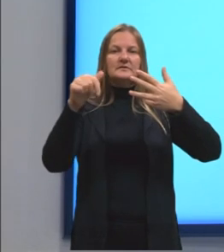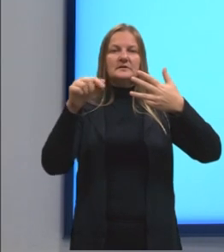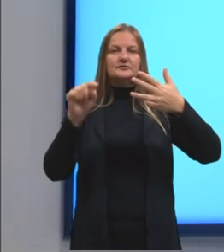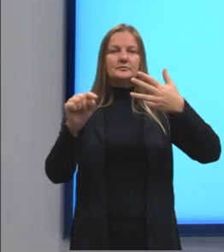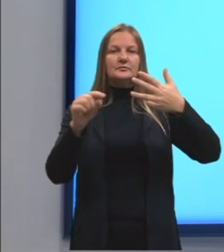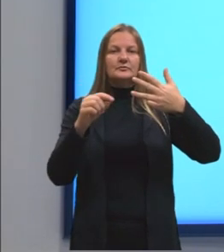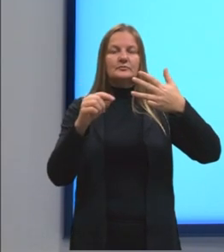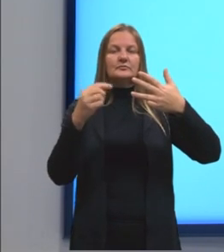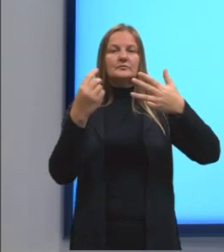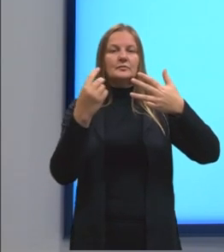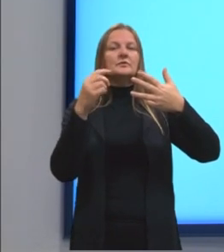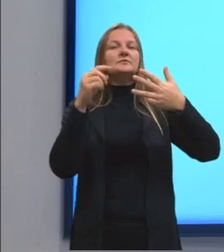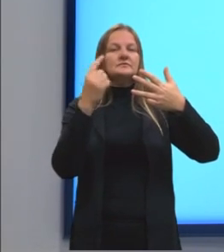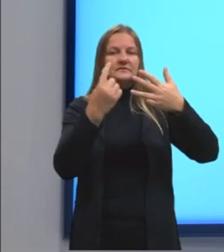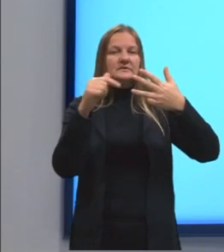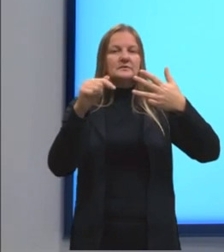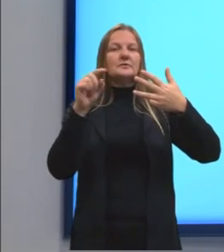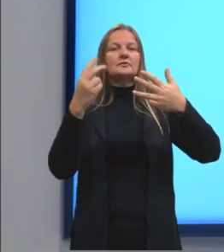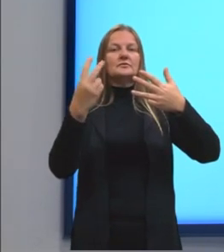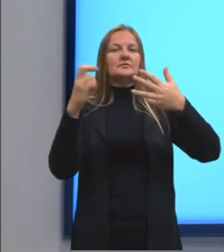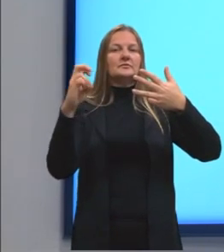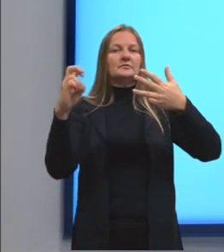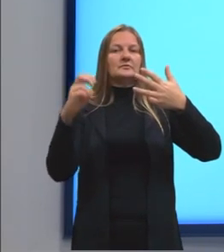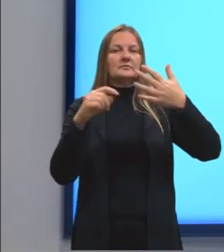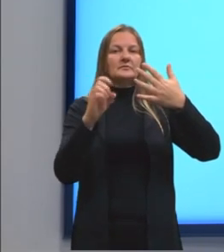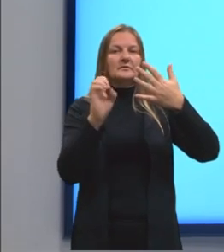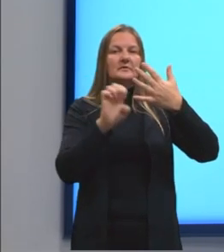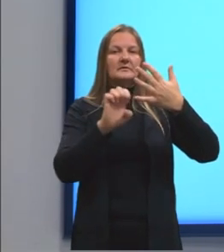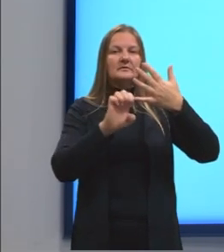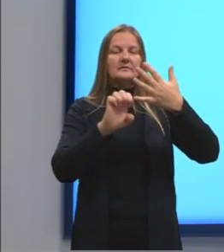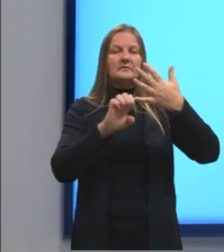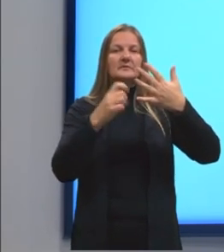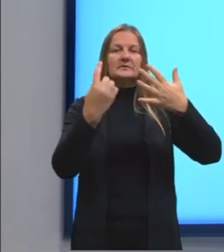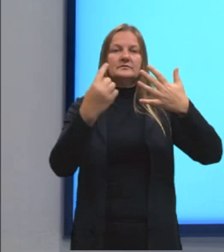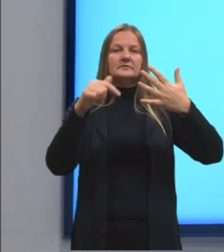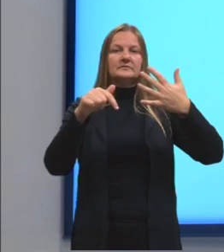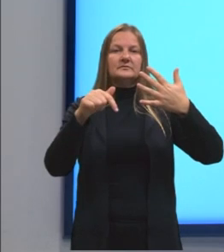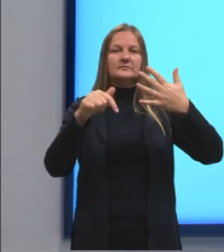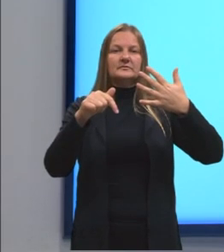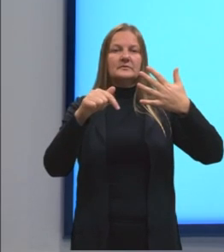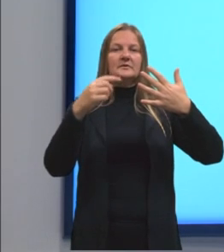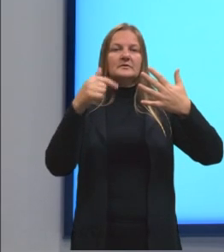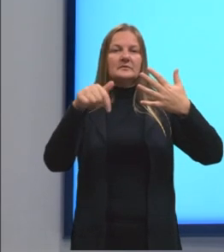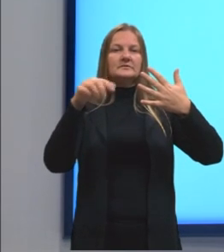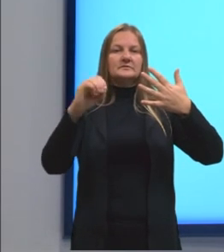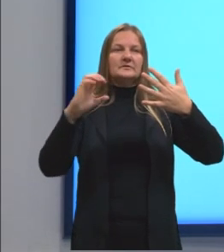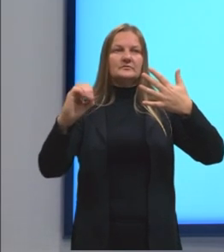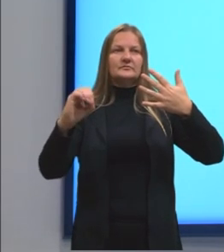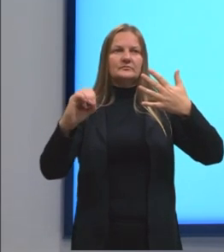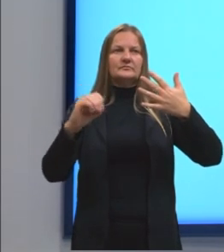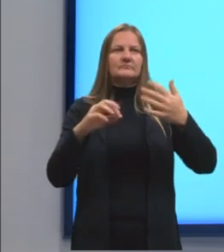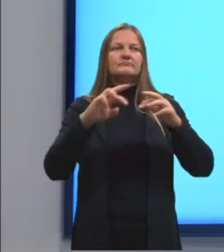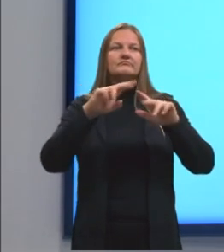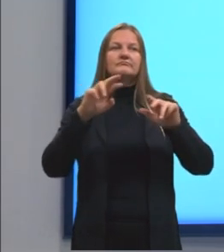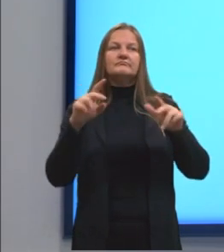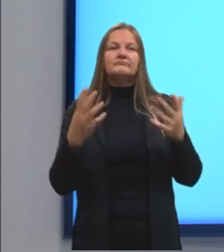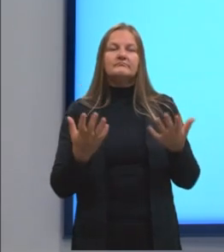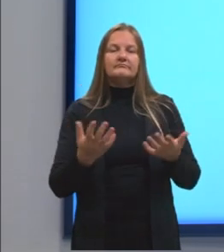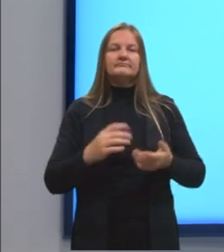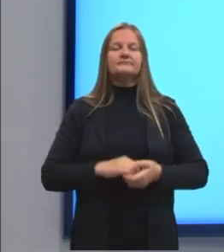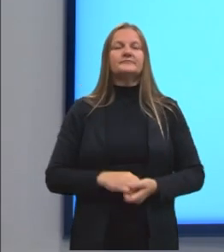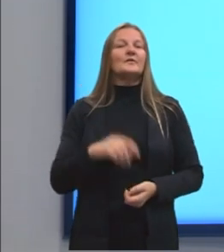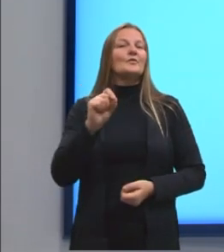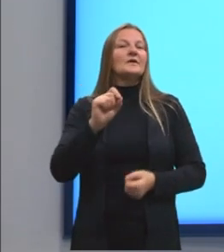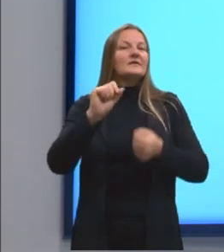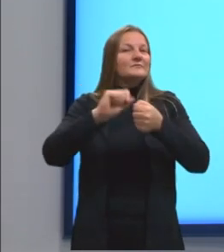mil e 255, e alternativa E, 17 mil e 700. O